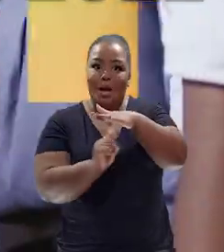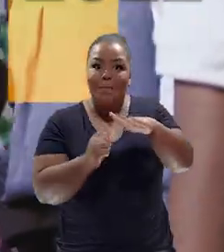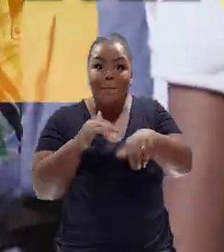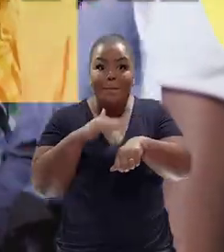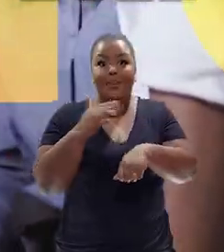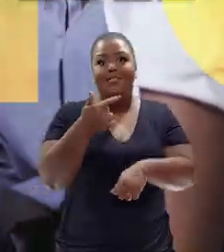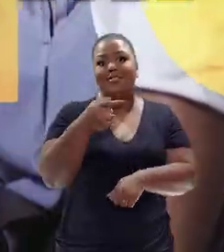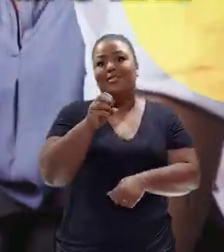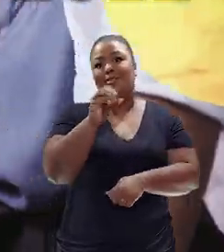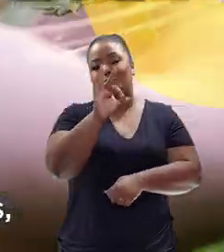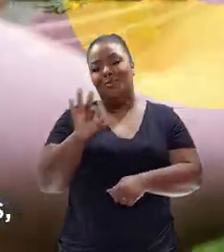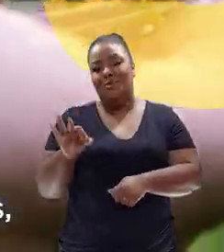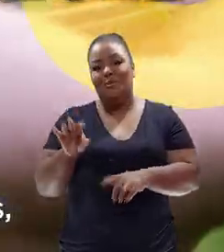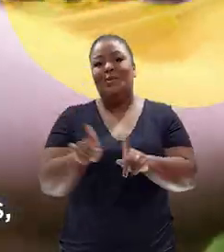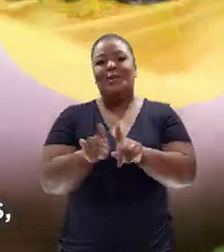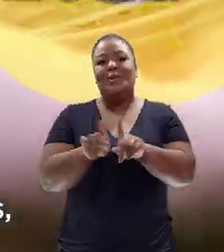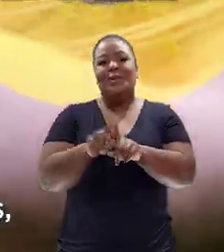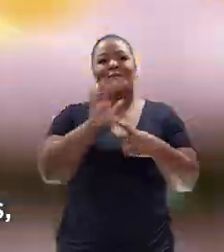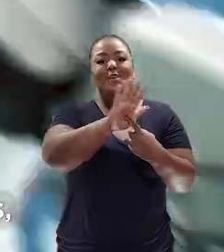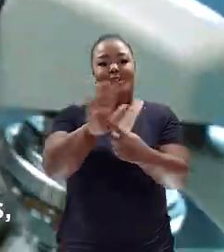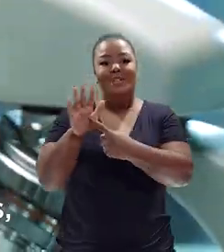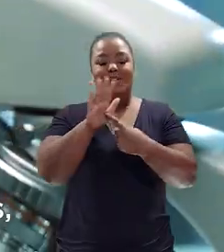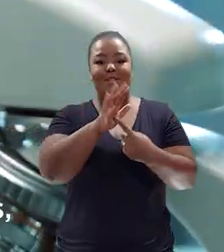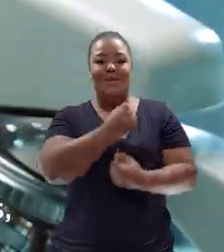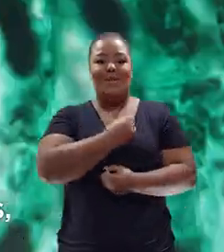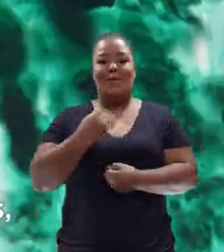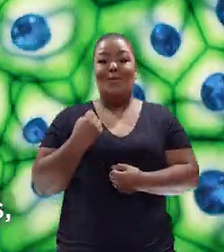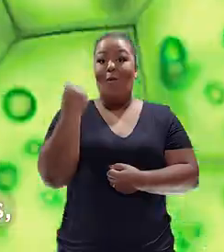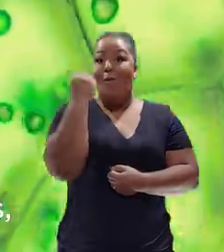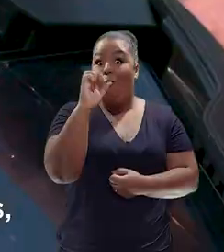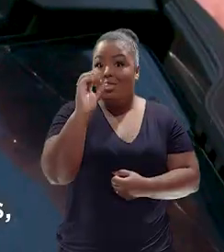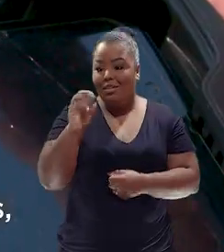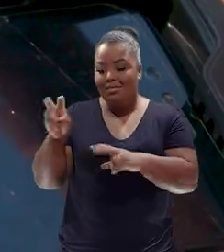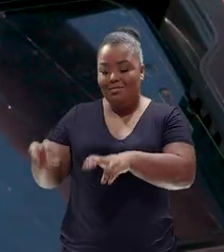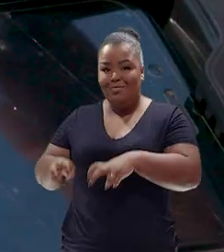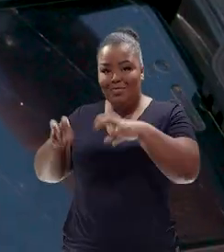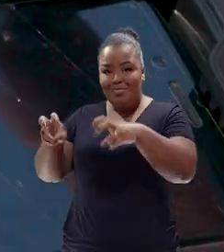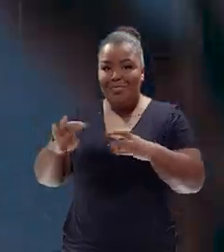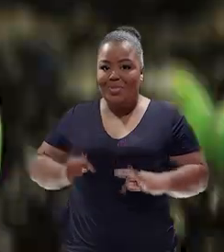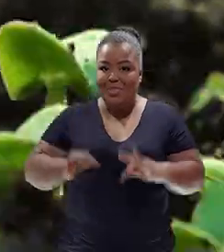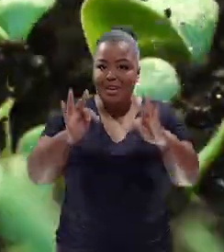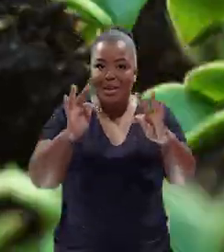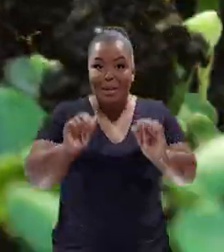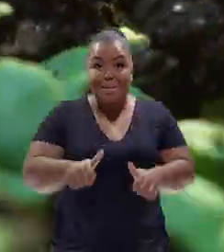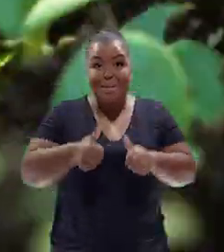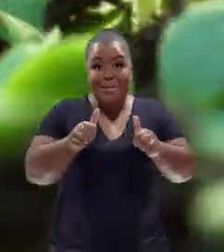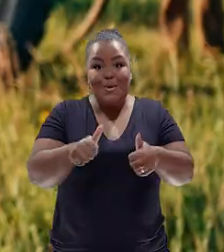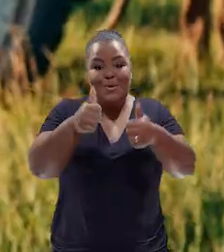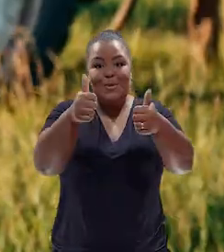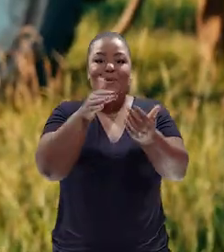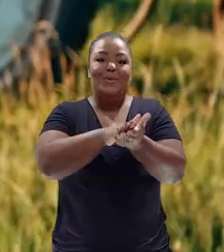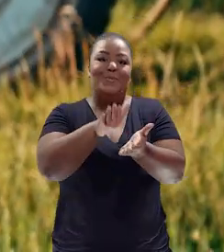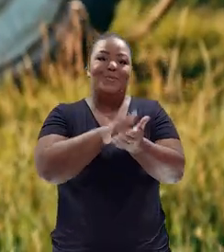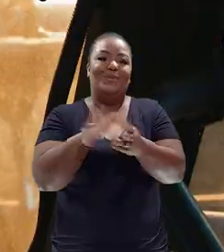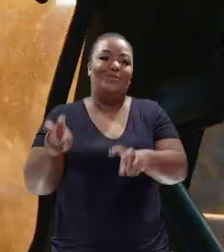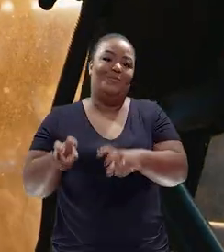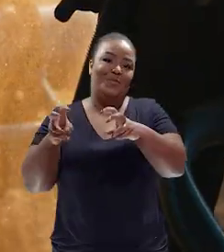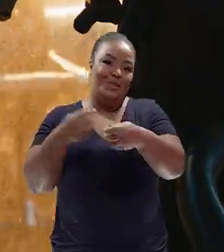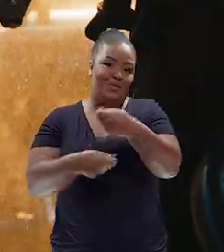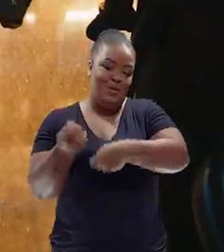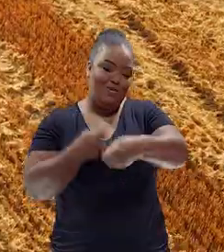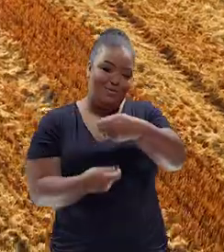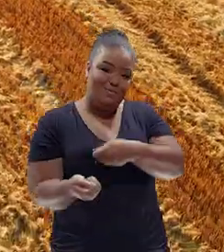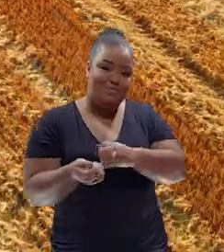70%. Destaca-se também o número de 80 agritechs, que vem aperfeiçoando a cadeia produtiva do